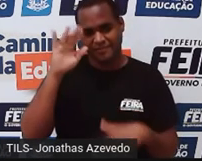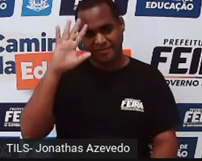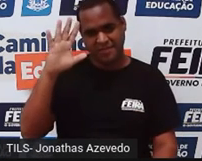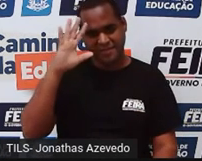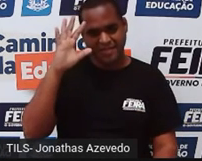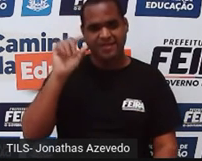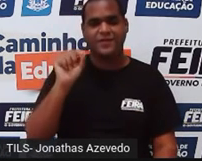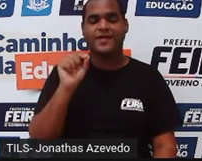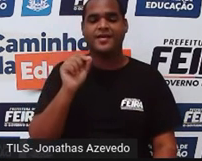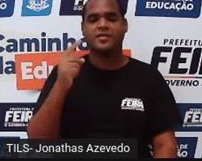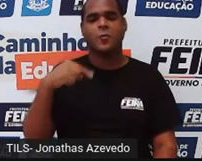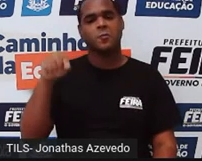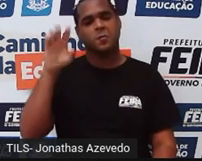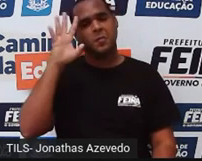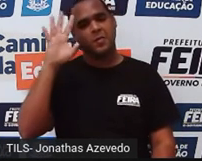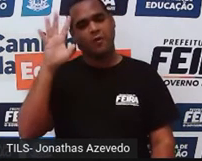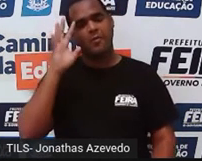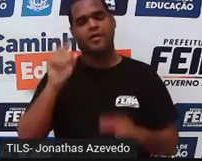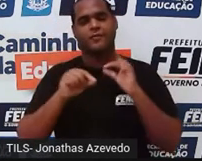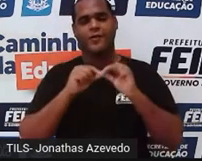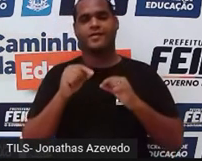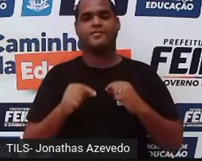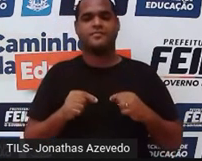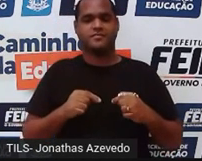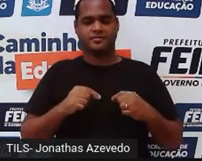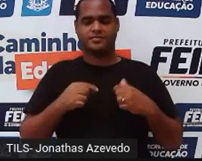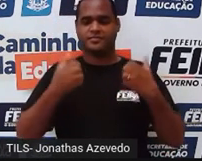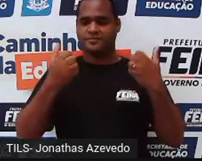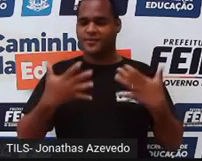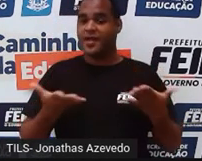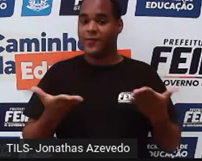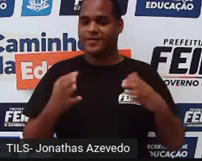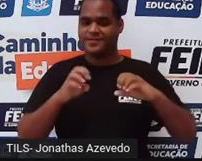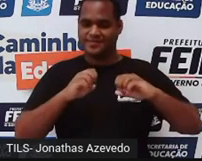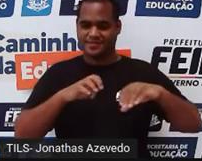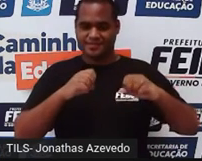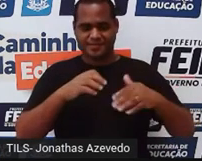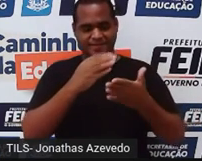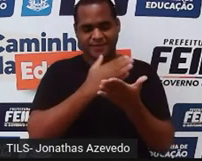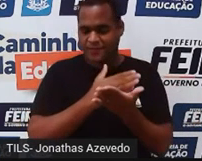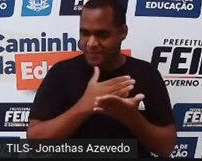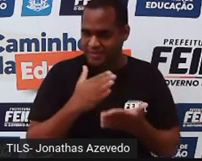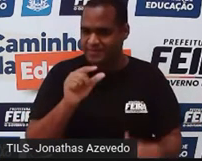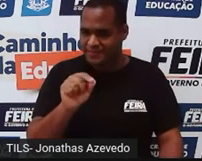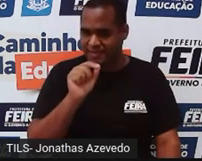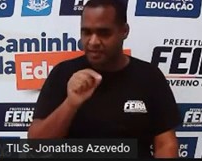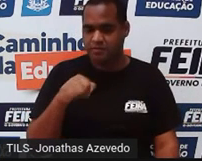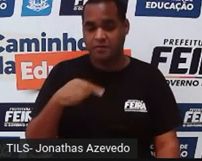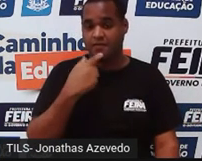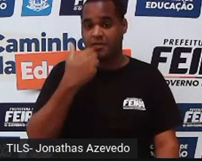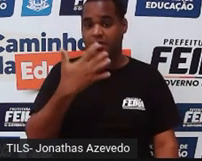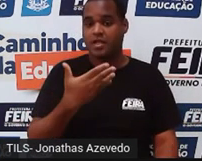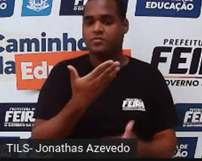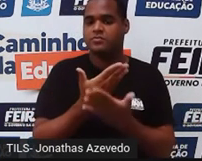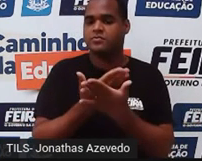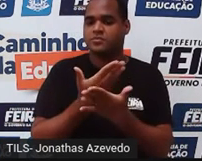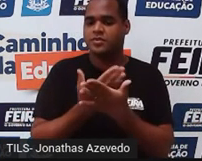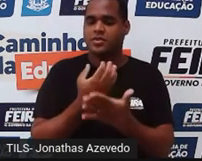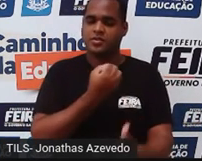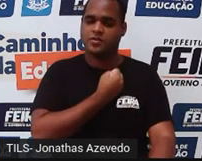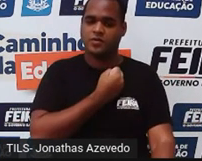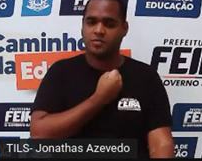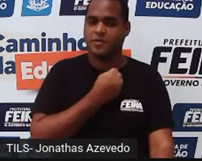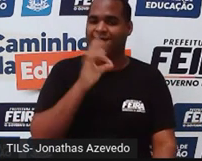e chegar onde a gente quer para essa aula, que lá no início eu falei, ó, a gente vai estudar coisa que tem a ver com